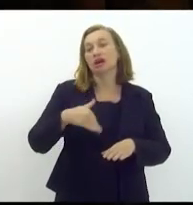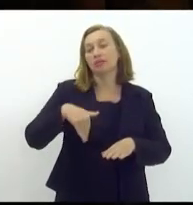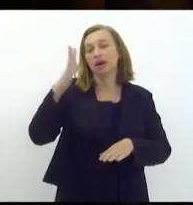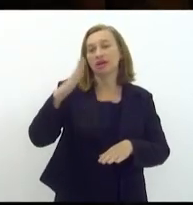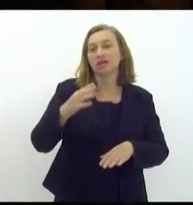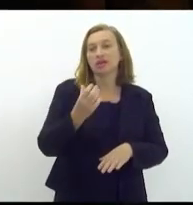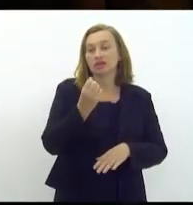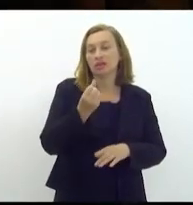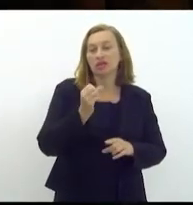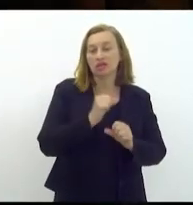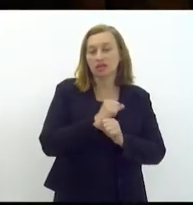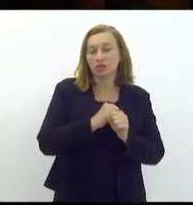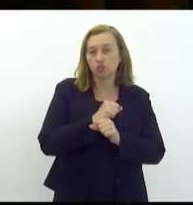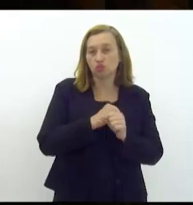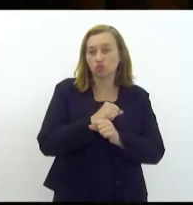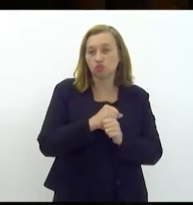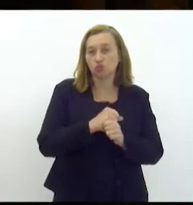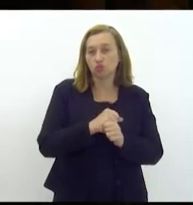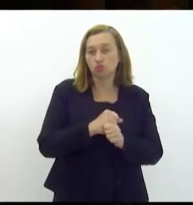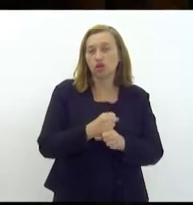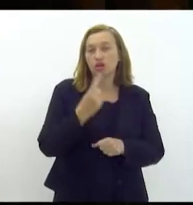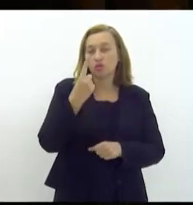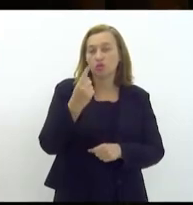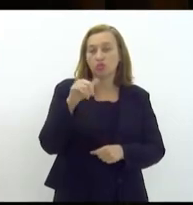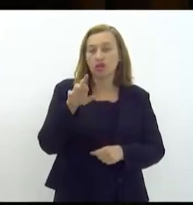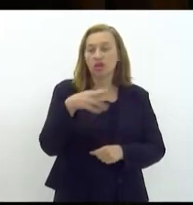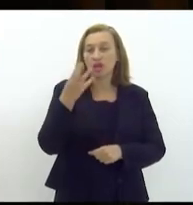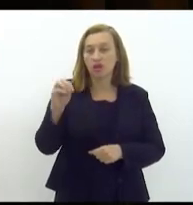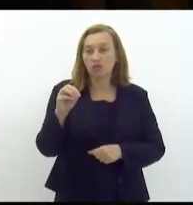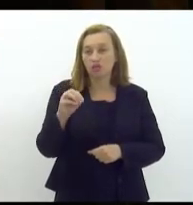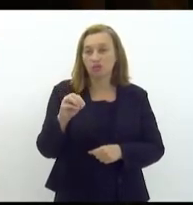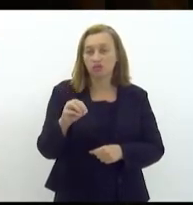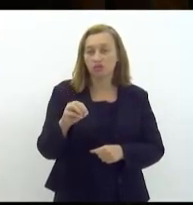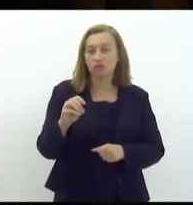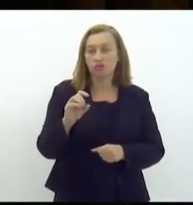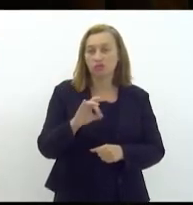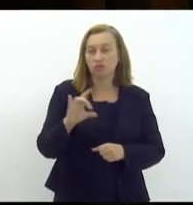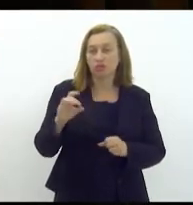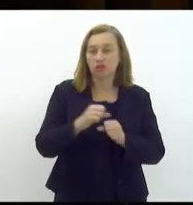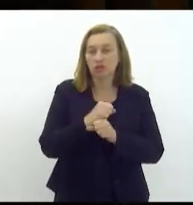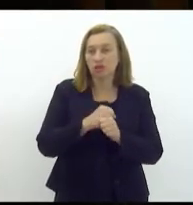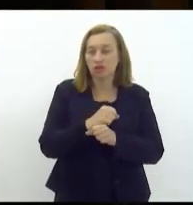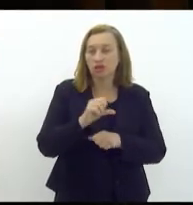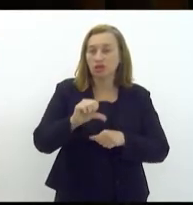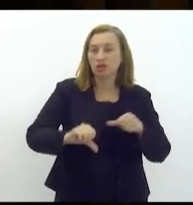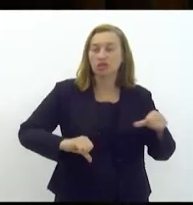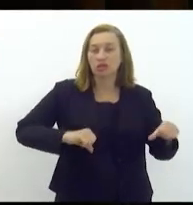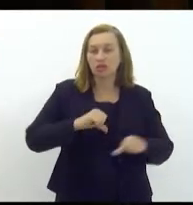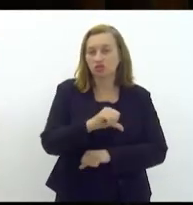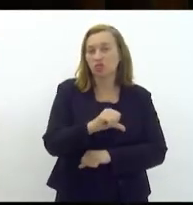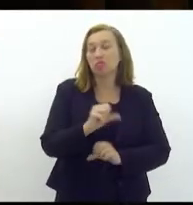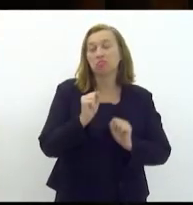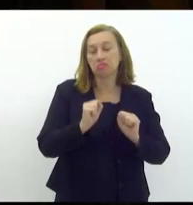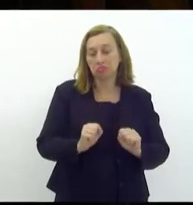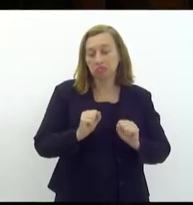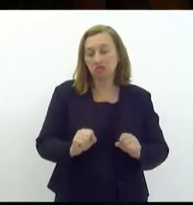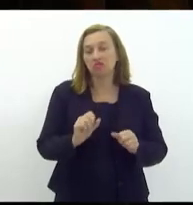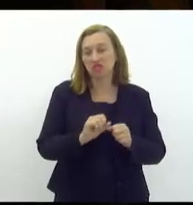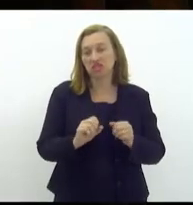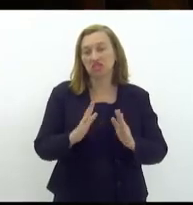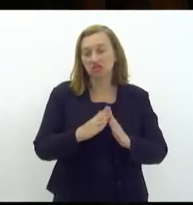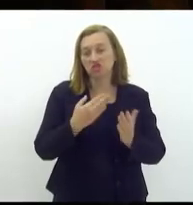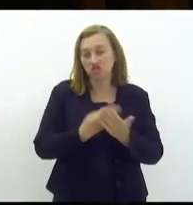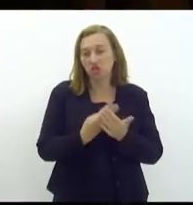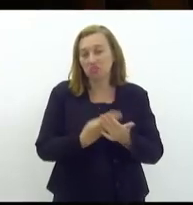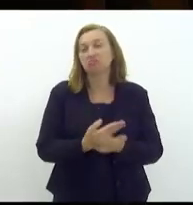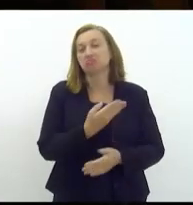seis anos é um bilhão de reais por ano que transformação que isso poderia fazer na nossa escola